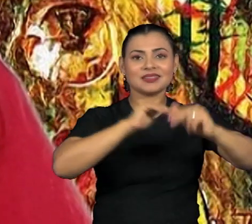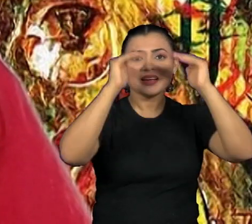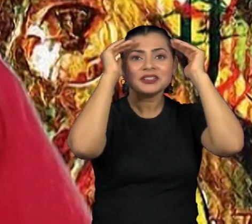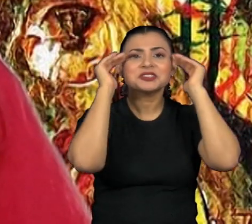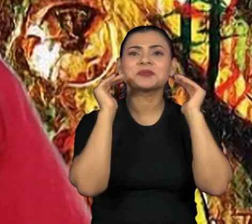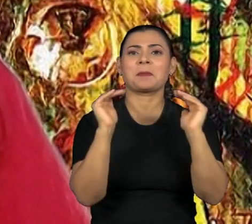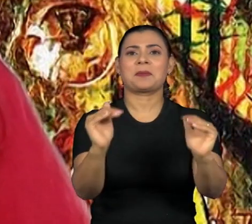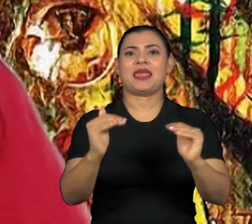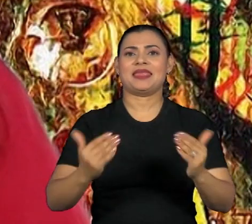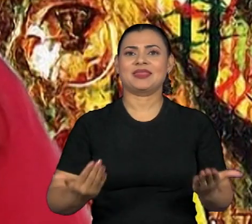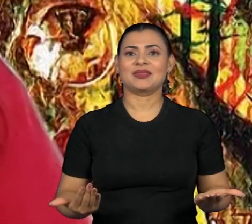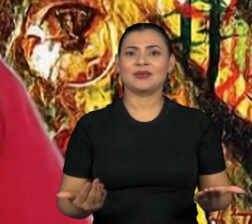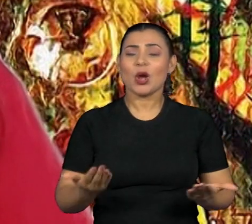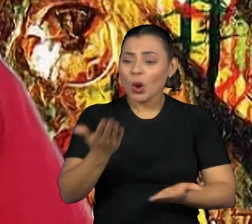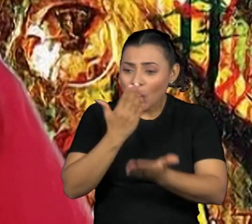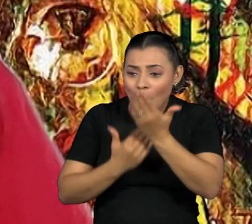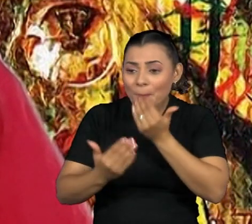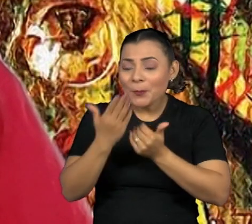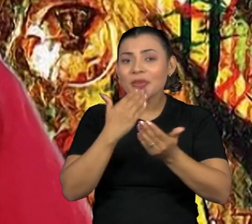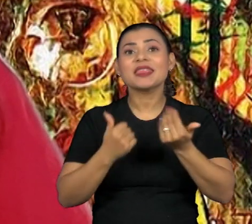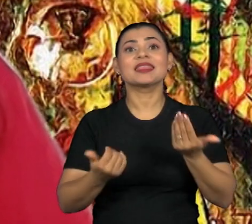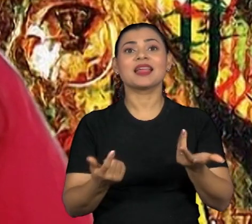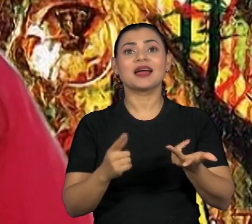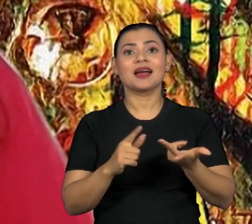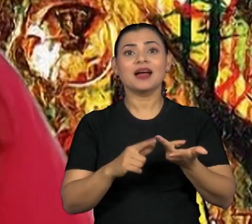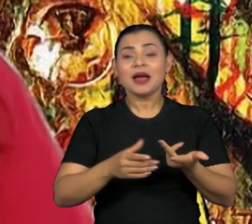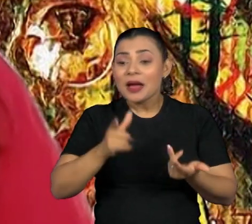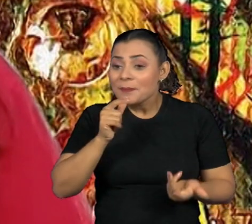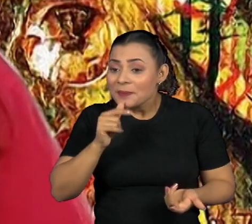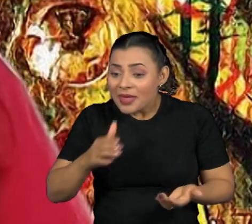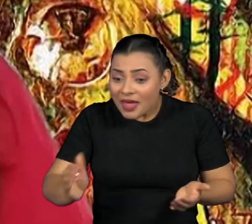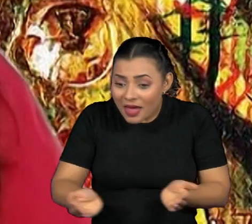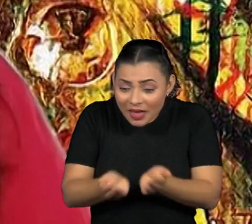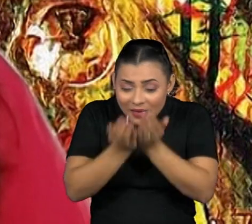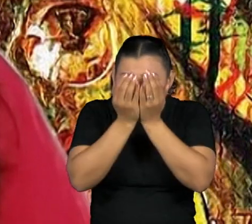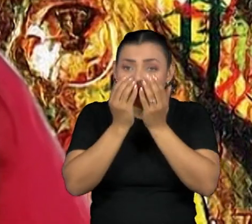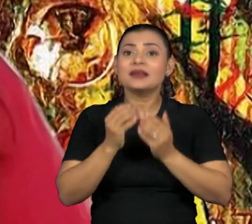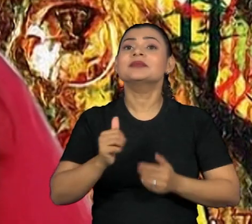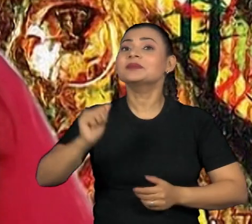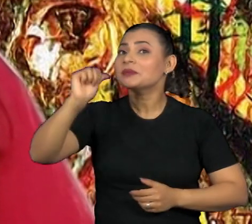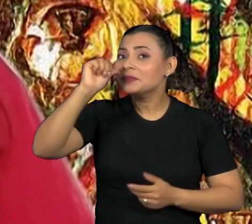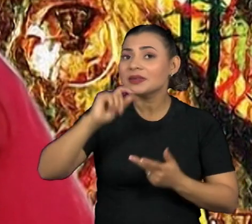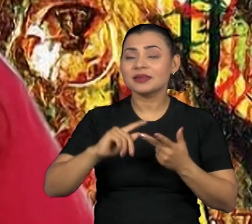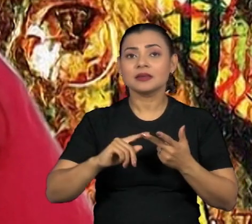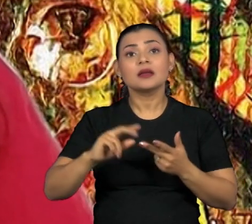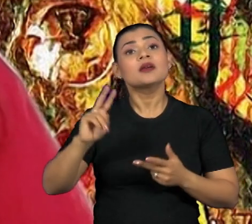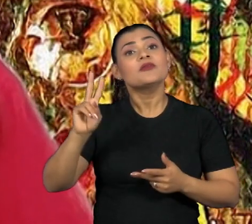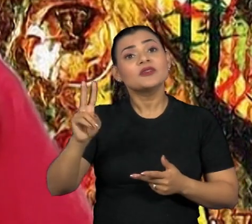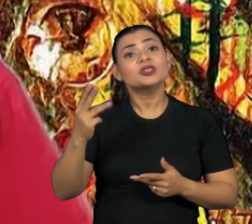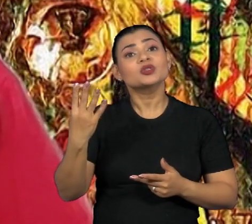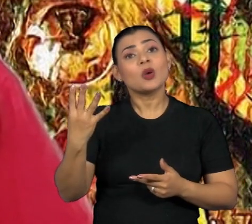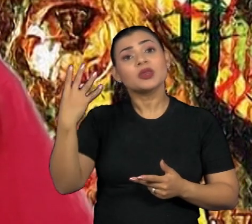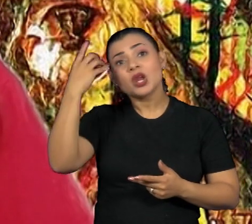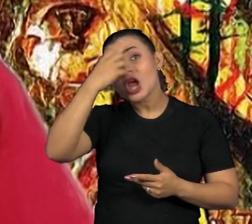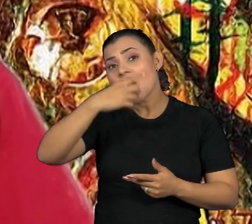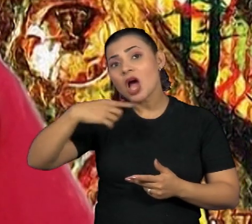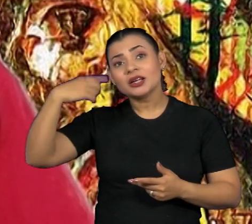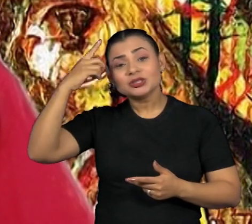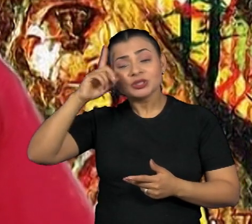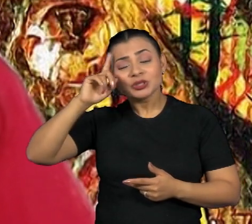a biodiversidade, a nossa comida é a biodiversidade. Tudo que a gente faz hoje, 24 horas por dia, vem da nossa